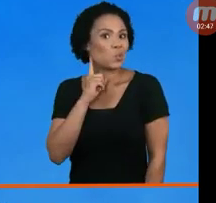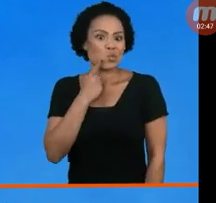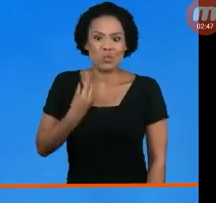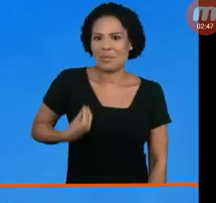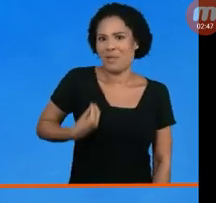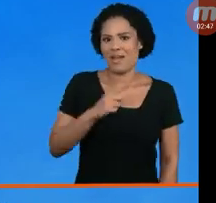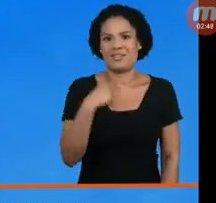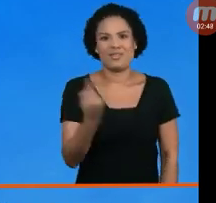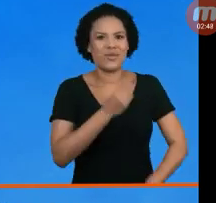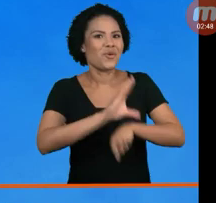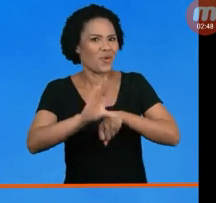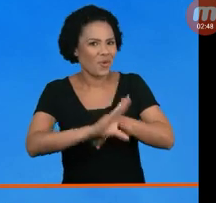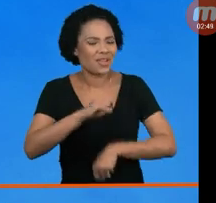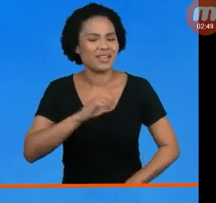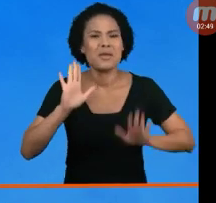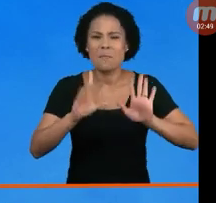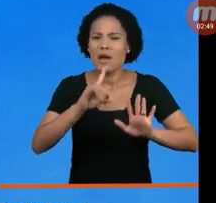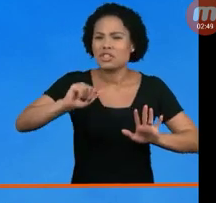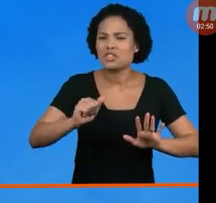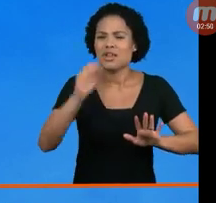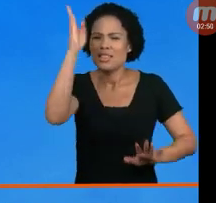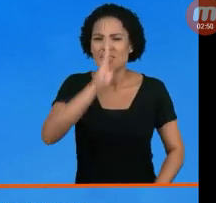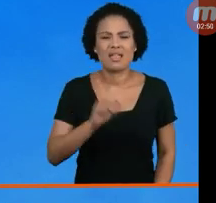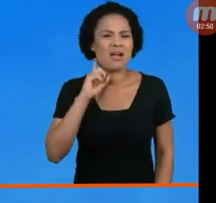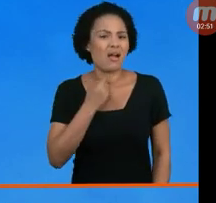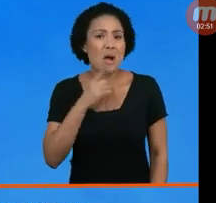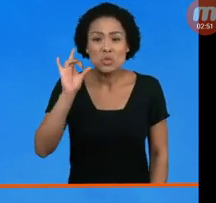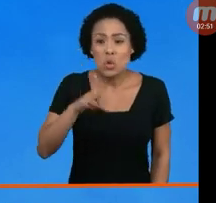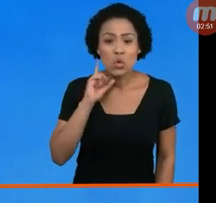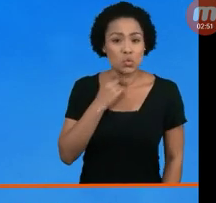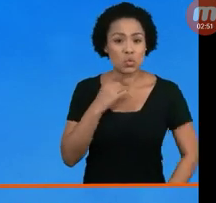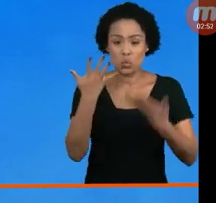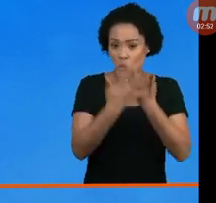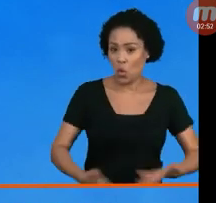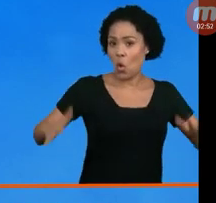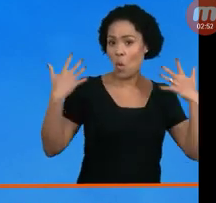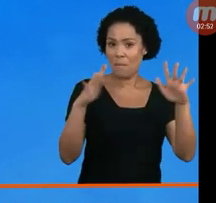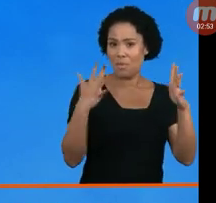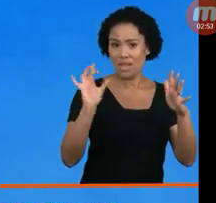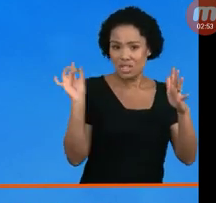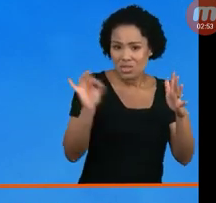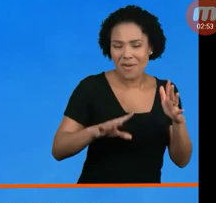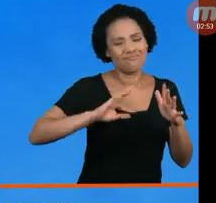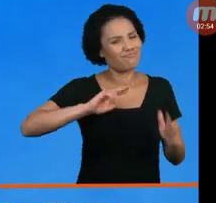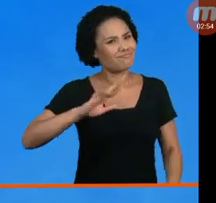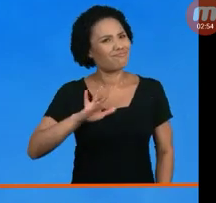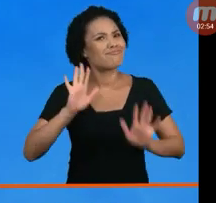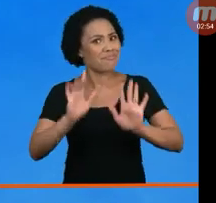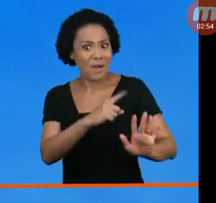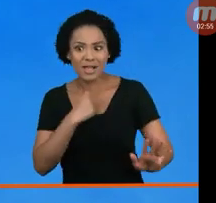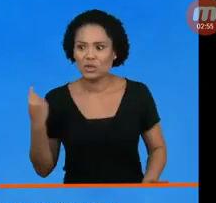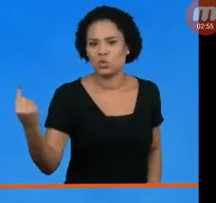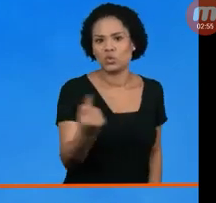Mas o Dia Nacional do Surdo não deve ser comemorado exclusivamente pelos surdos, mas também por todas as pessoas